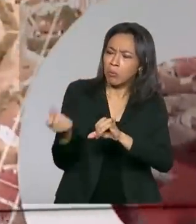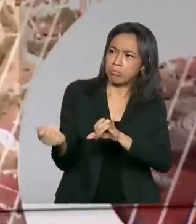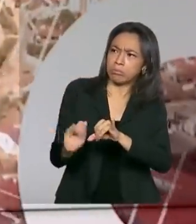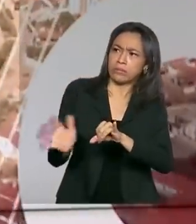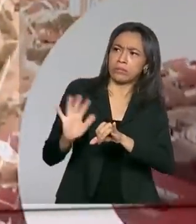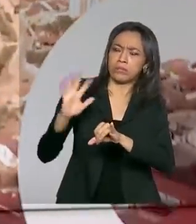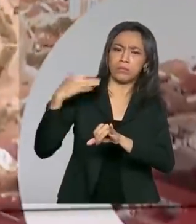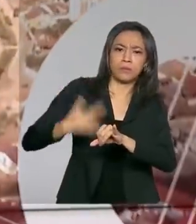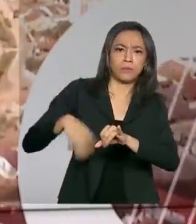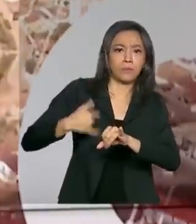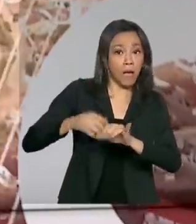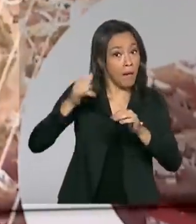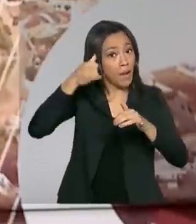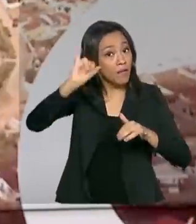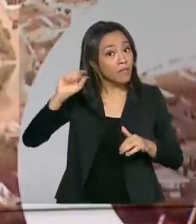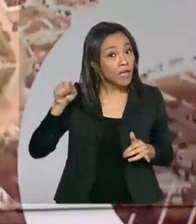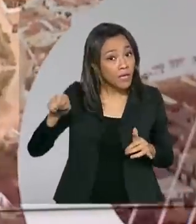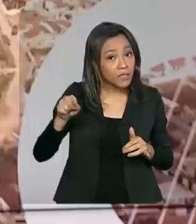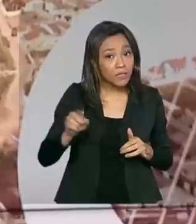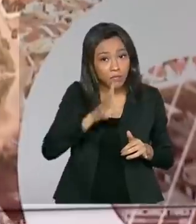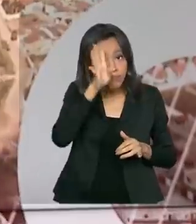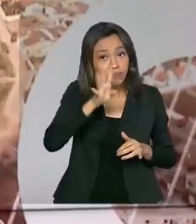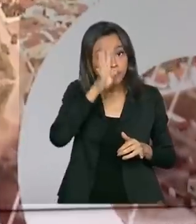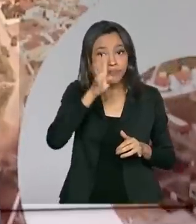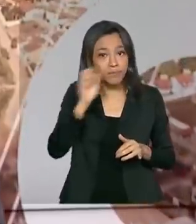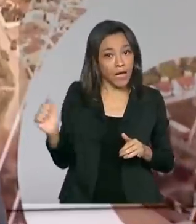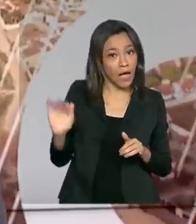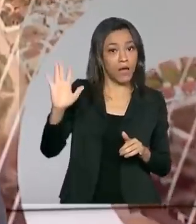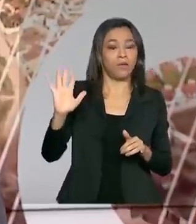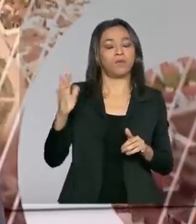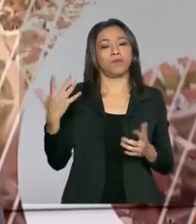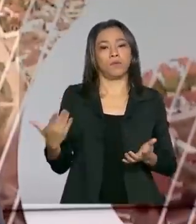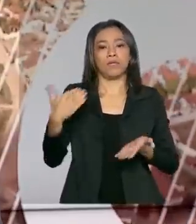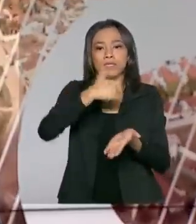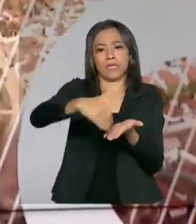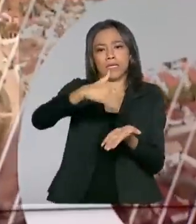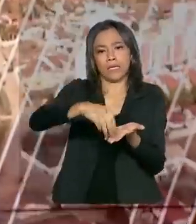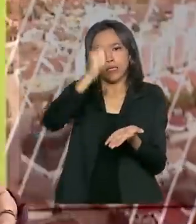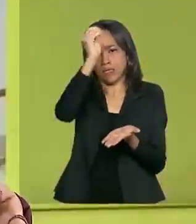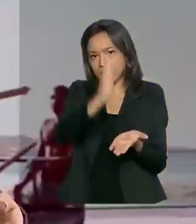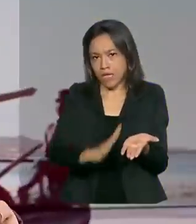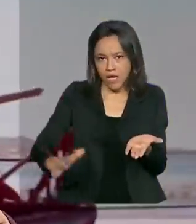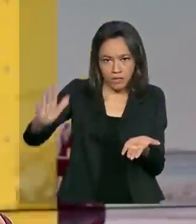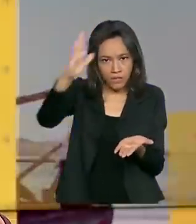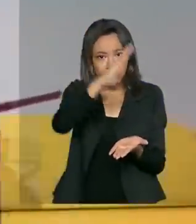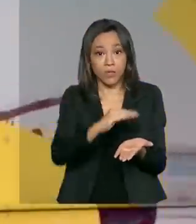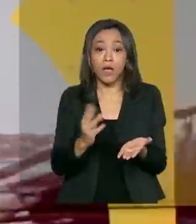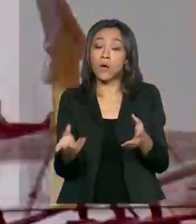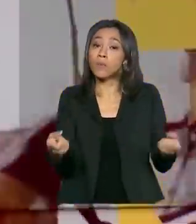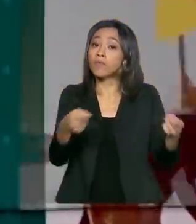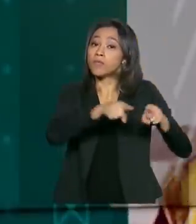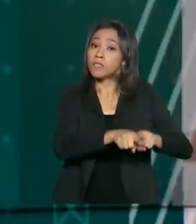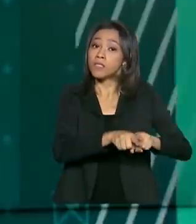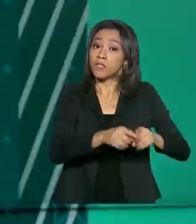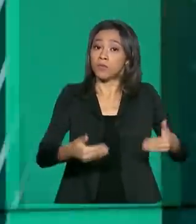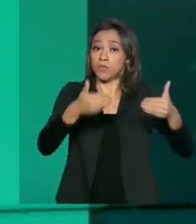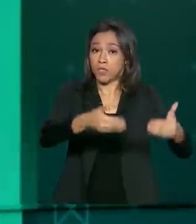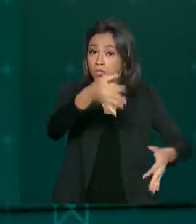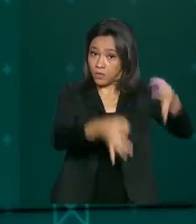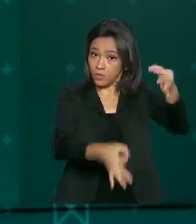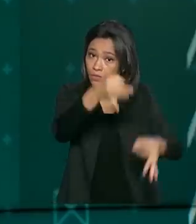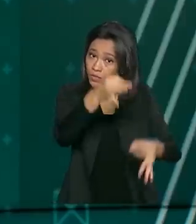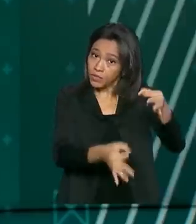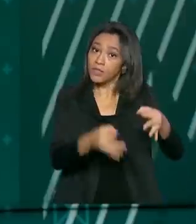monitorar o aumento abusivo nos preços de produtos, a Secretaria Nacional do Consumidor do Ministério da Justiça e Segurança Pública